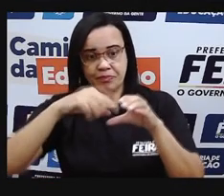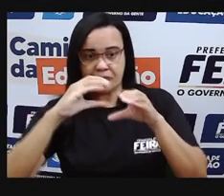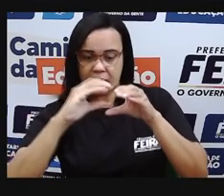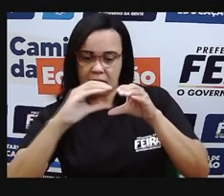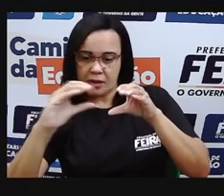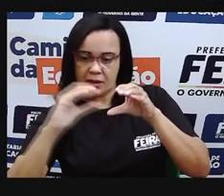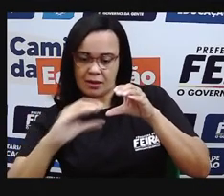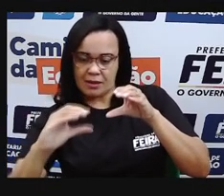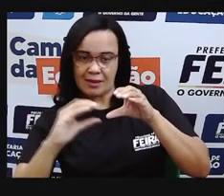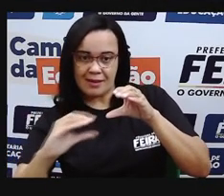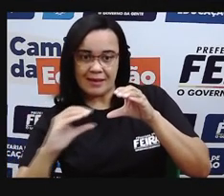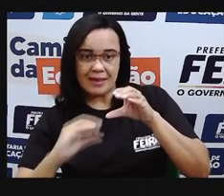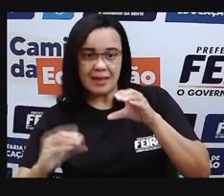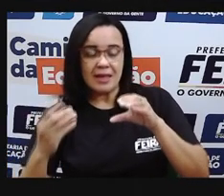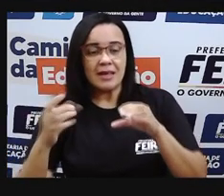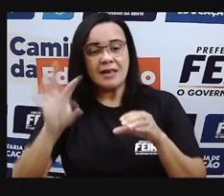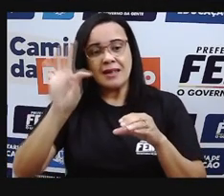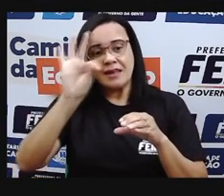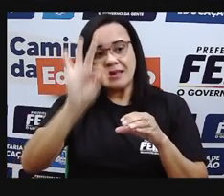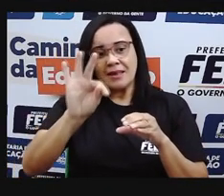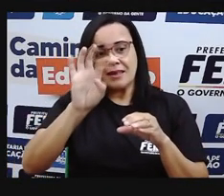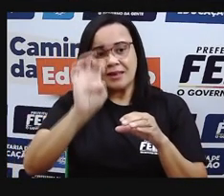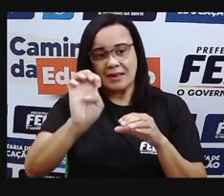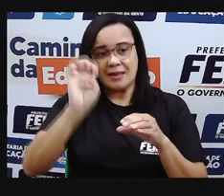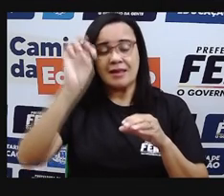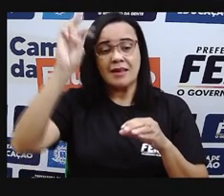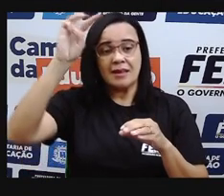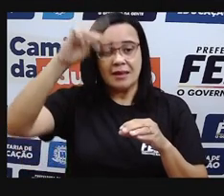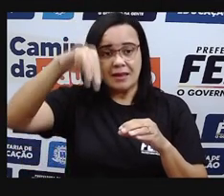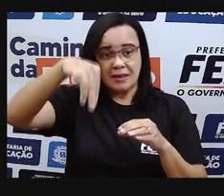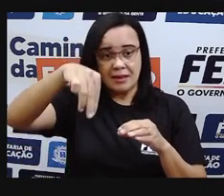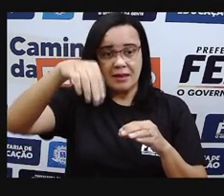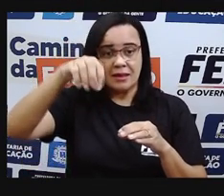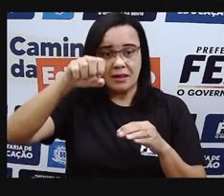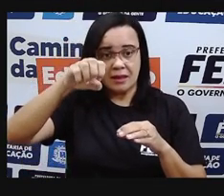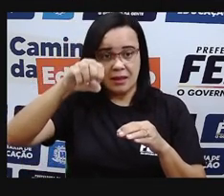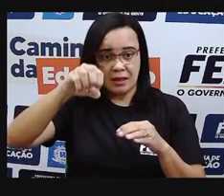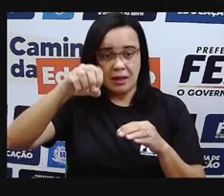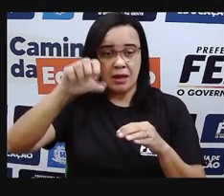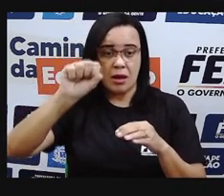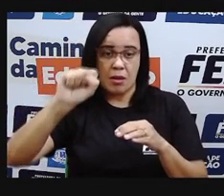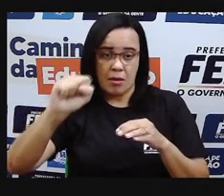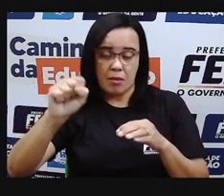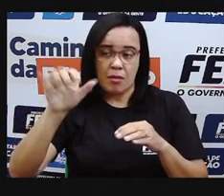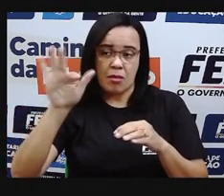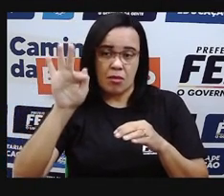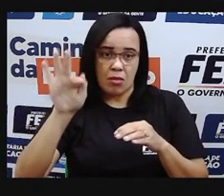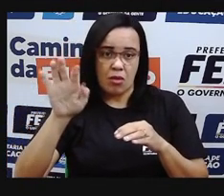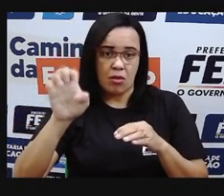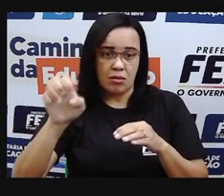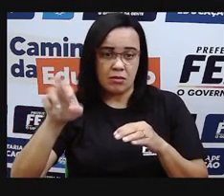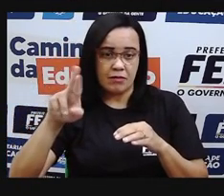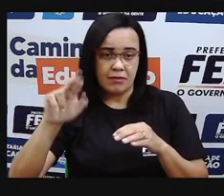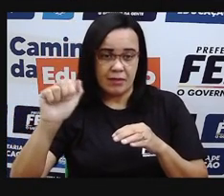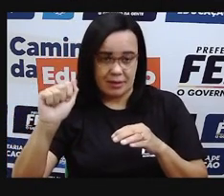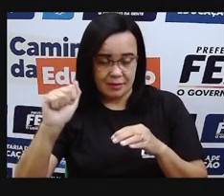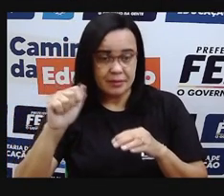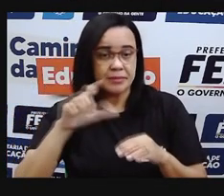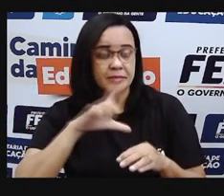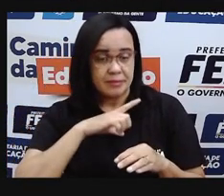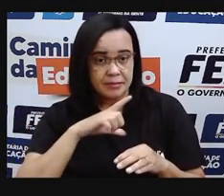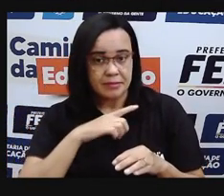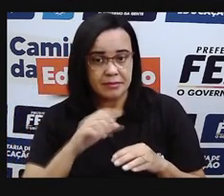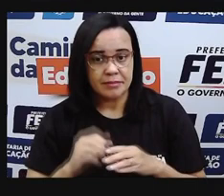que é uma camada que tem grande concentração de íons, né? Também chamada de ionosfera. A